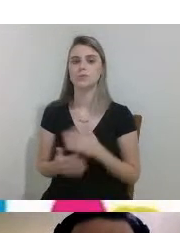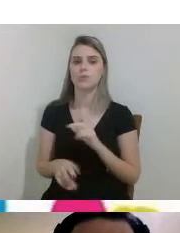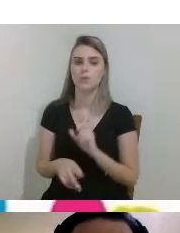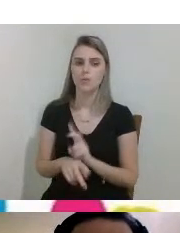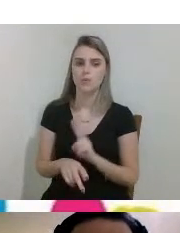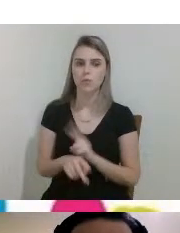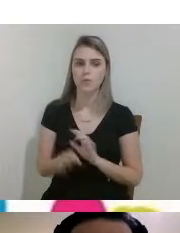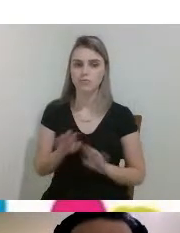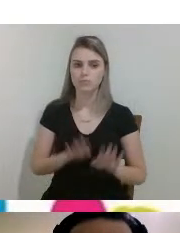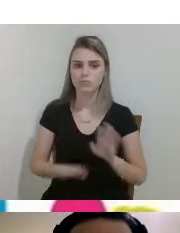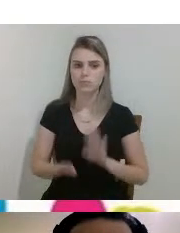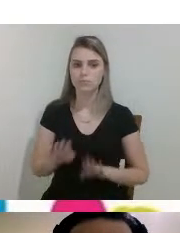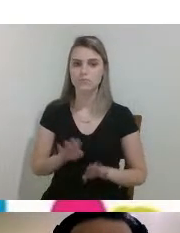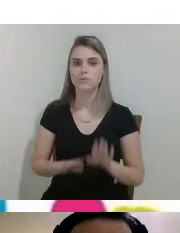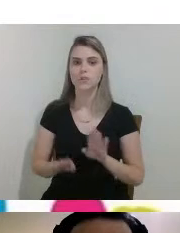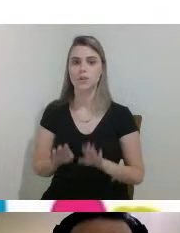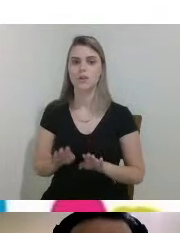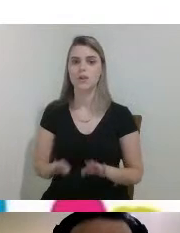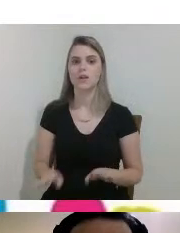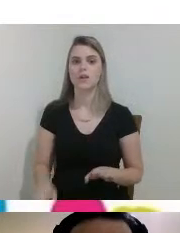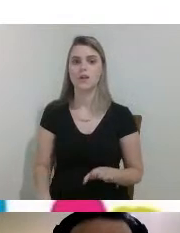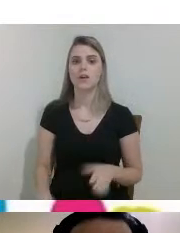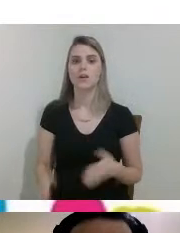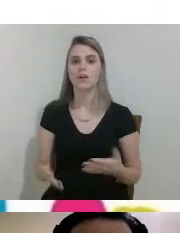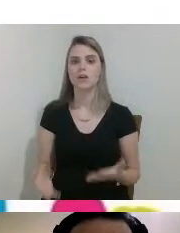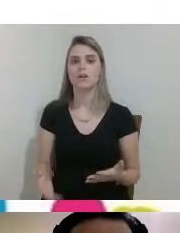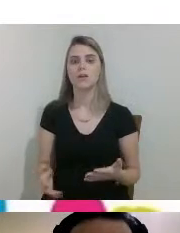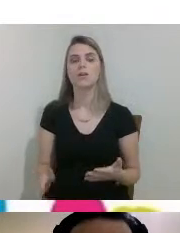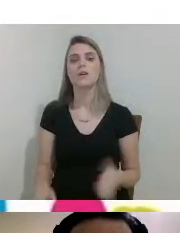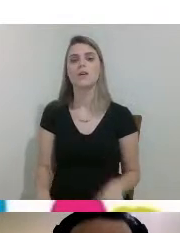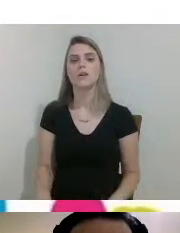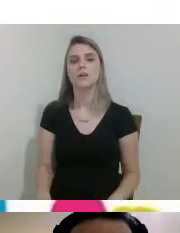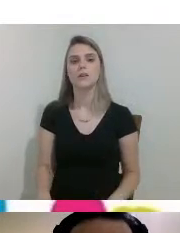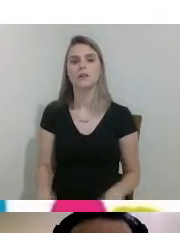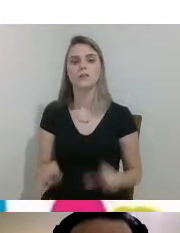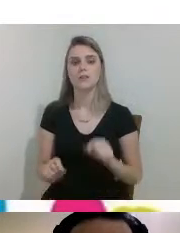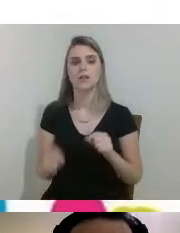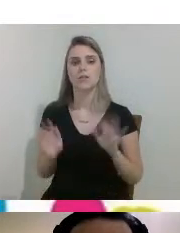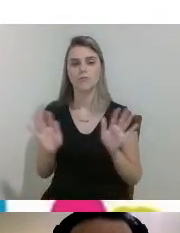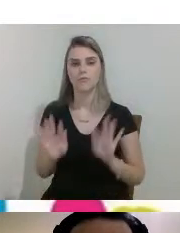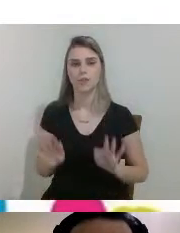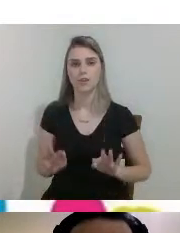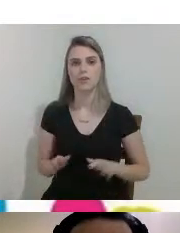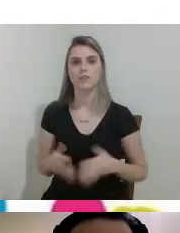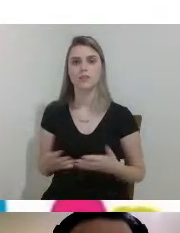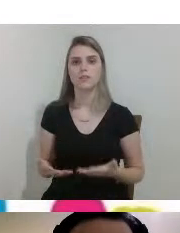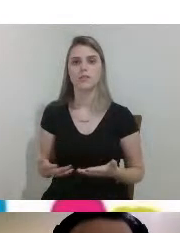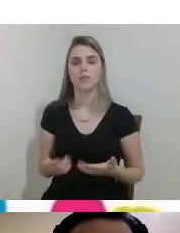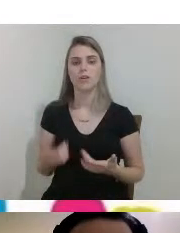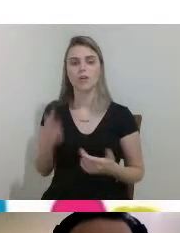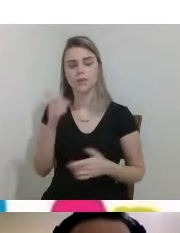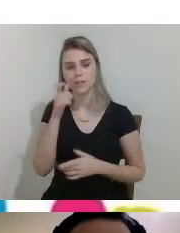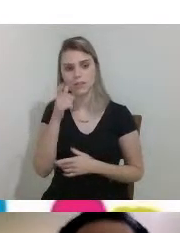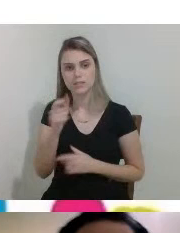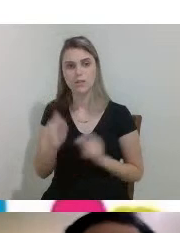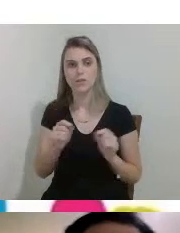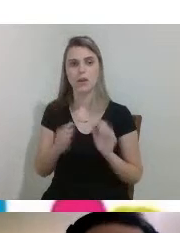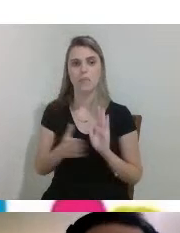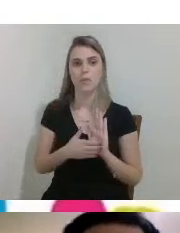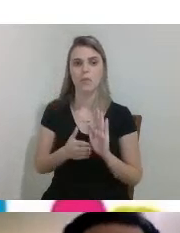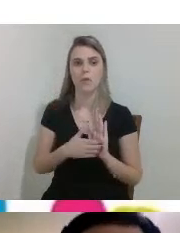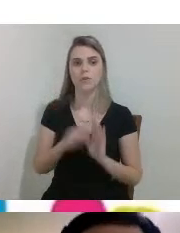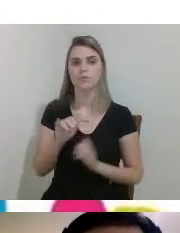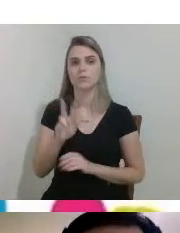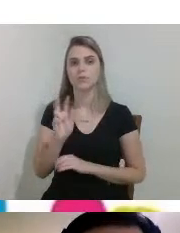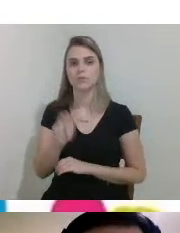com muito detalhe né os trabalhos então a gente fica muito feliz né olha só que interessante a proposta do Ivan